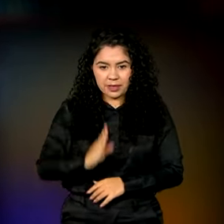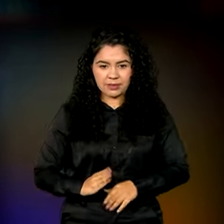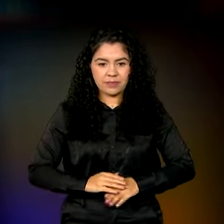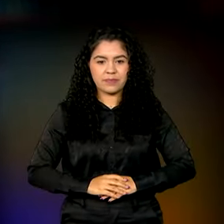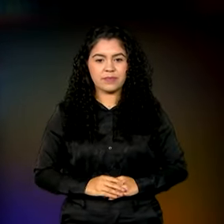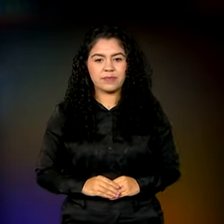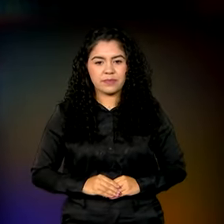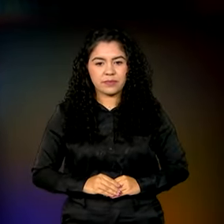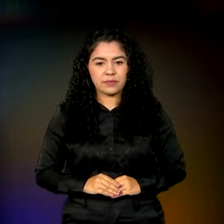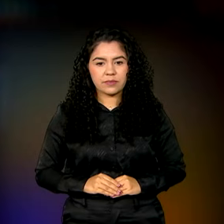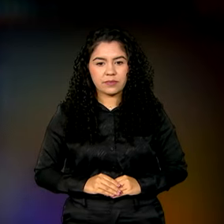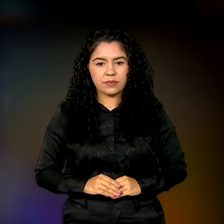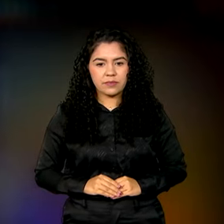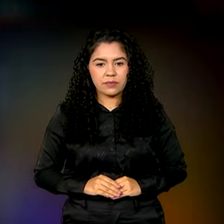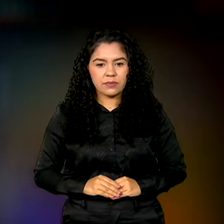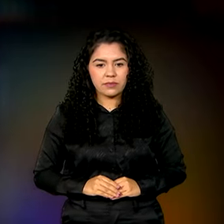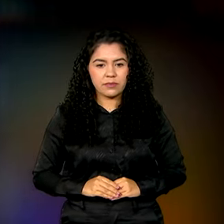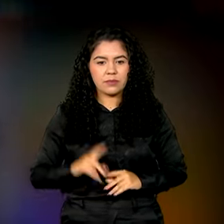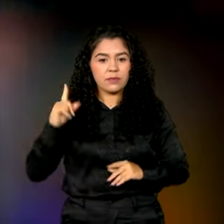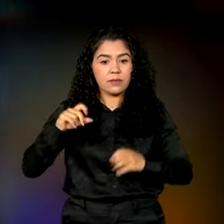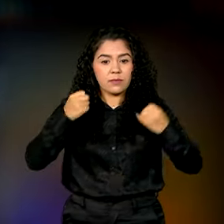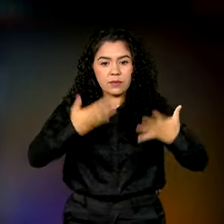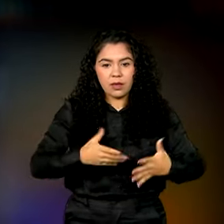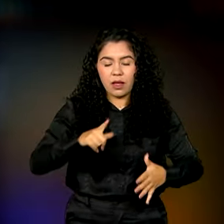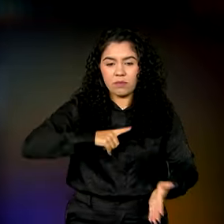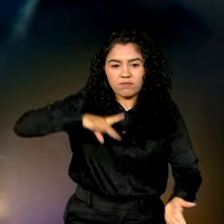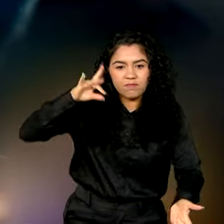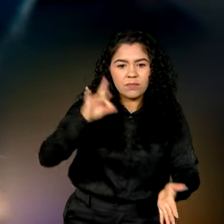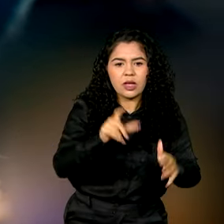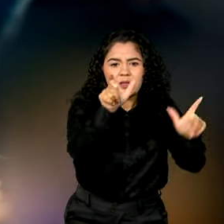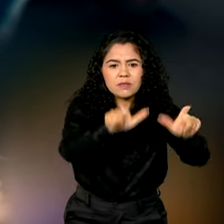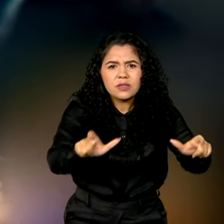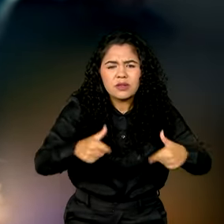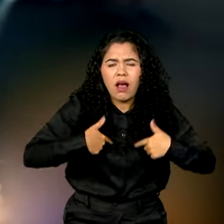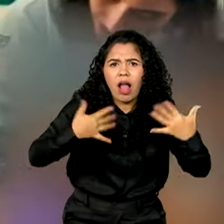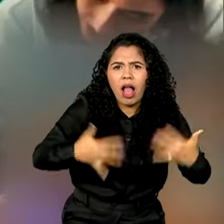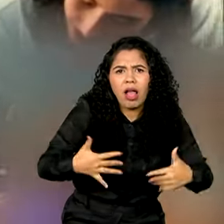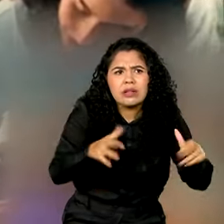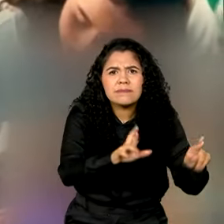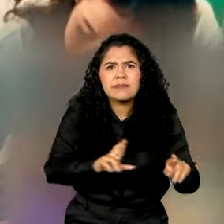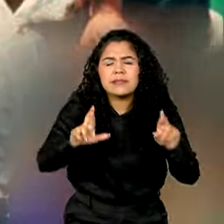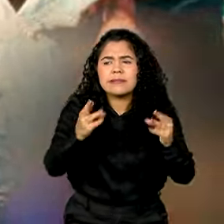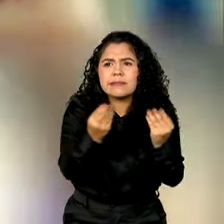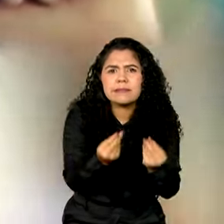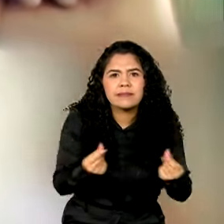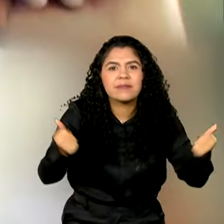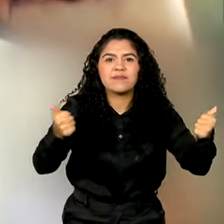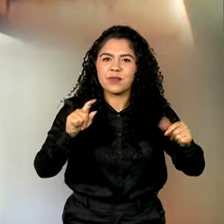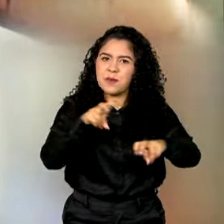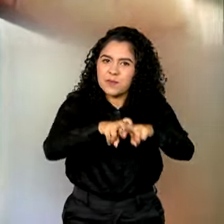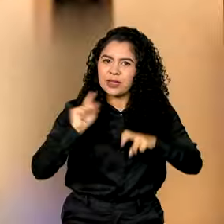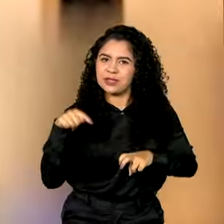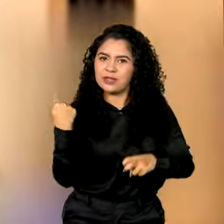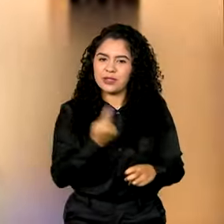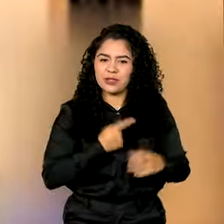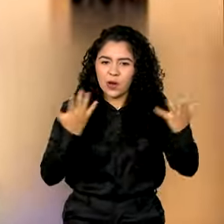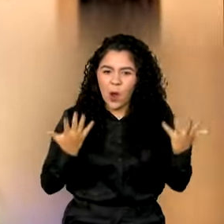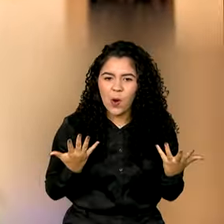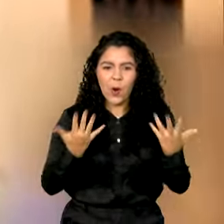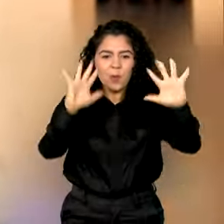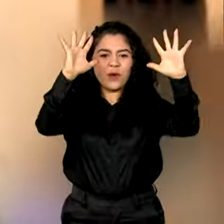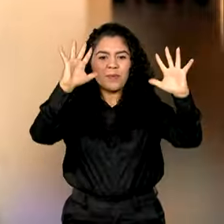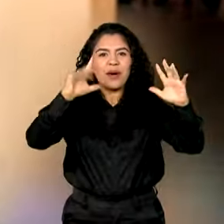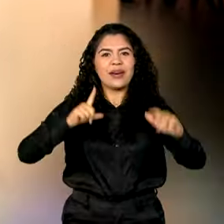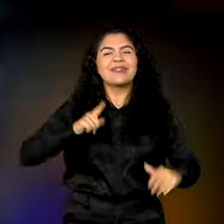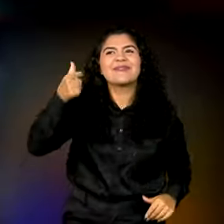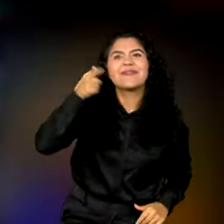país do mundo é, de fato, independente quando o seu povo perde a esperança. Por isso, comemoramos a volta da capacidade de sonhar da